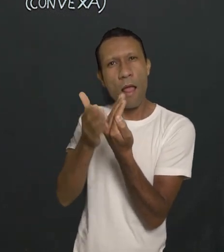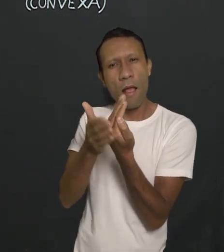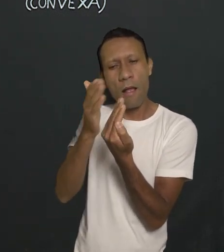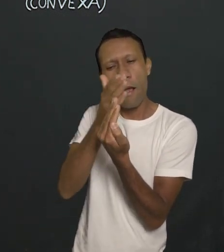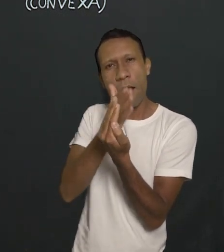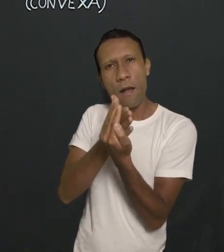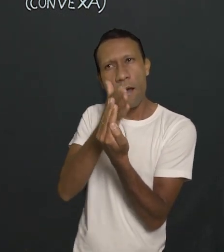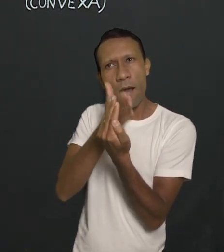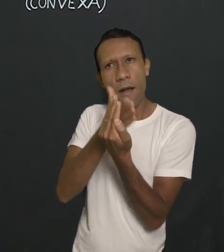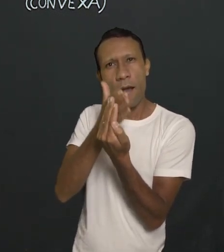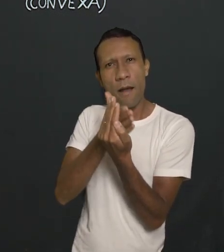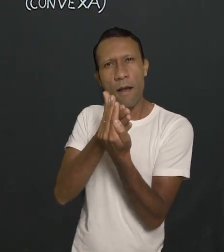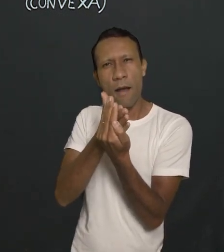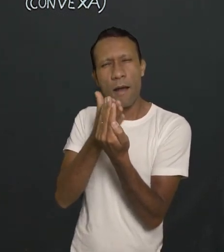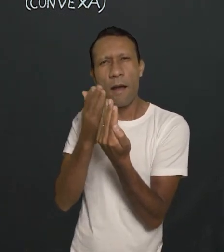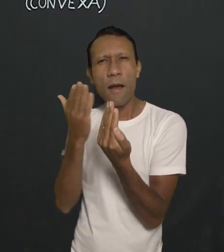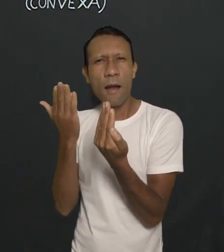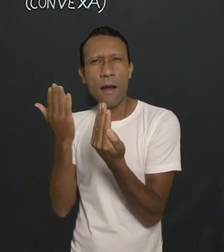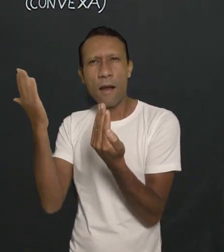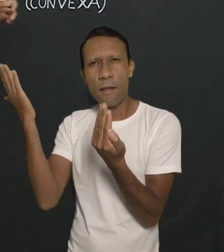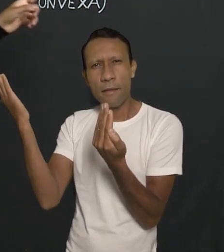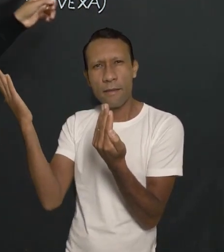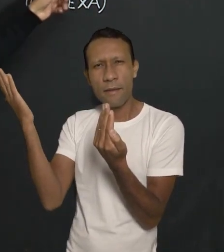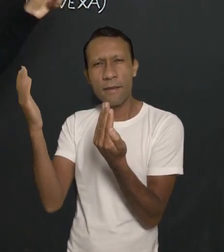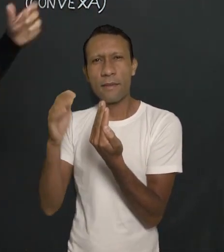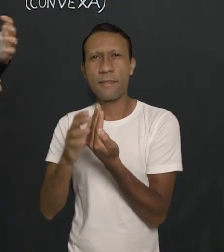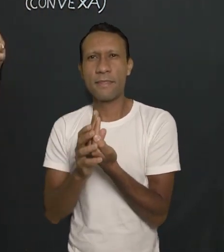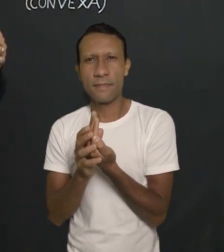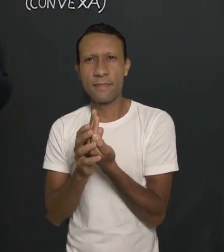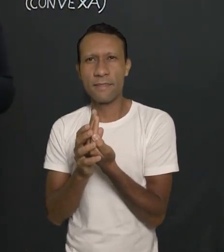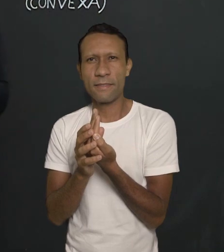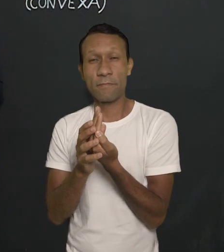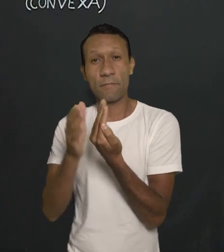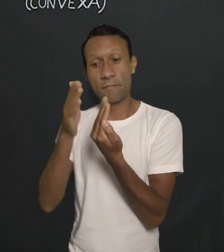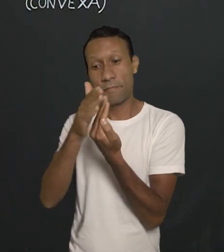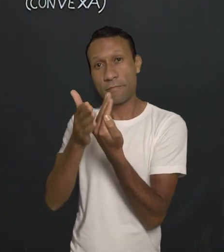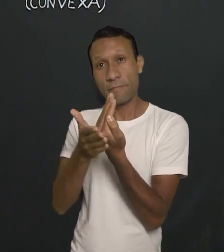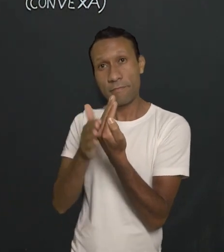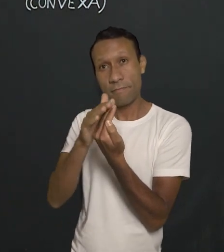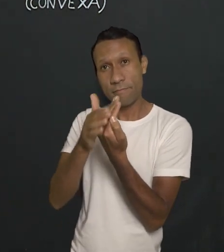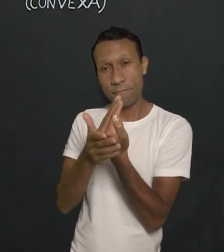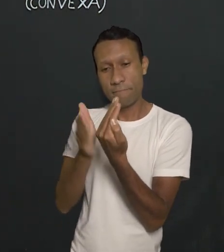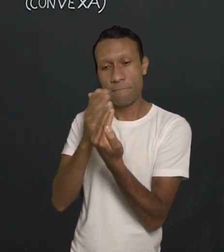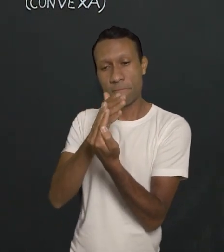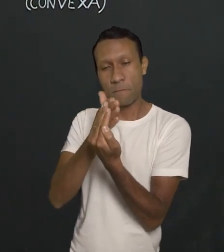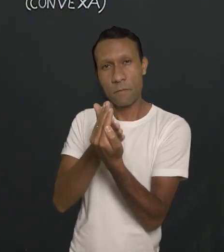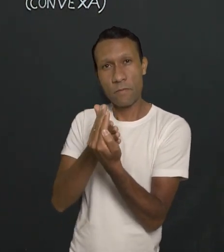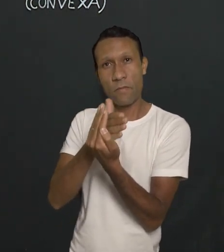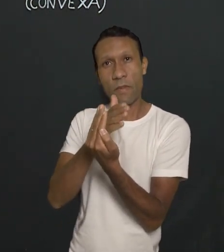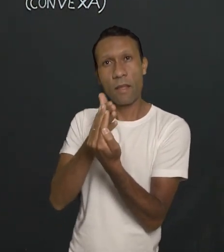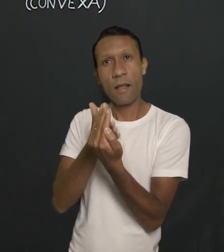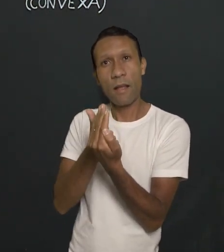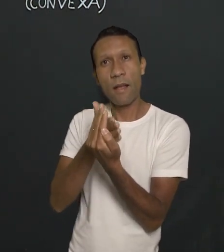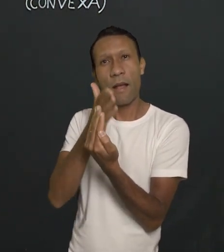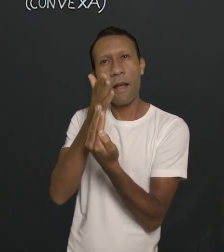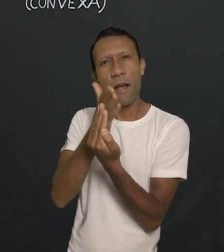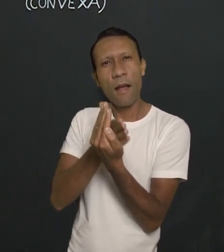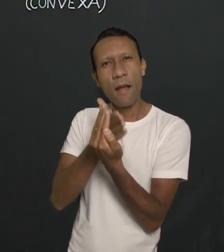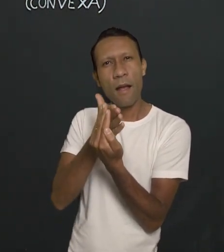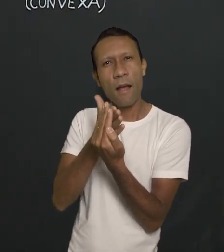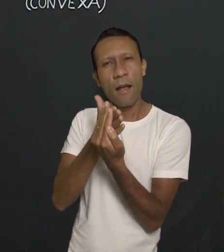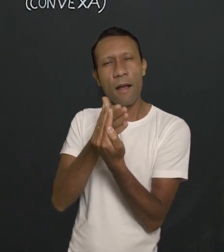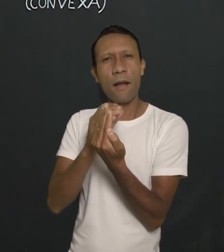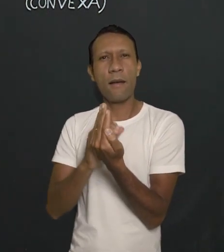lentes nesse modelo aqui, do tipo convergente ou convexa. Esse formato é um